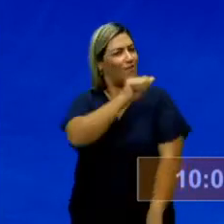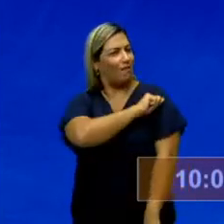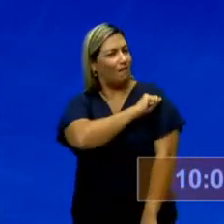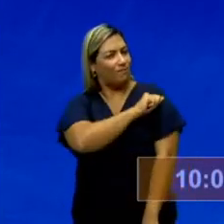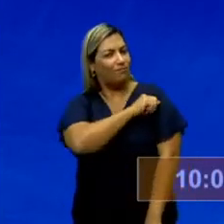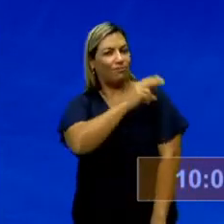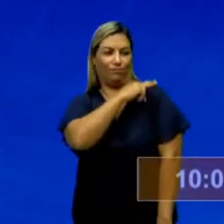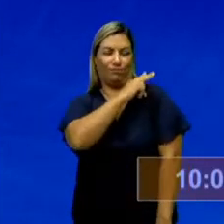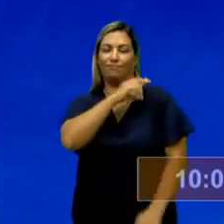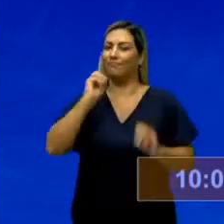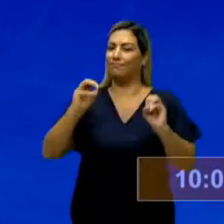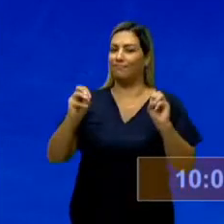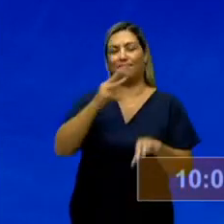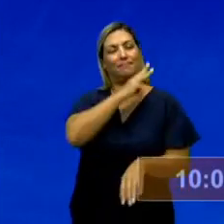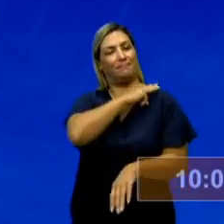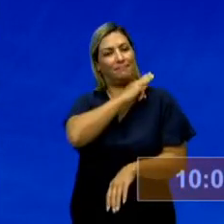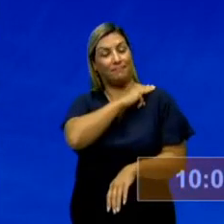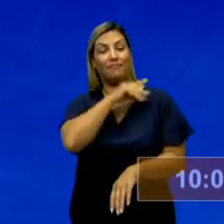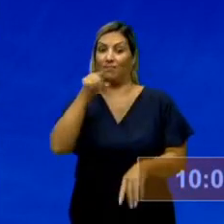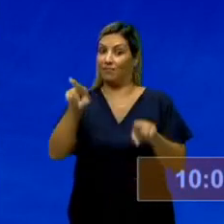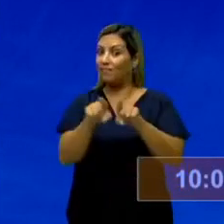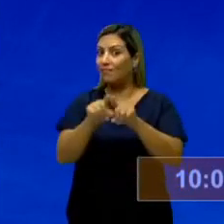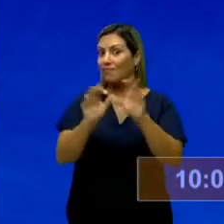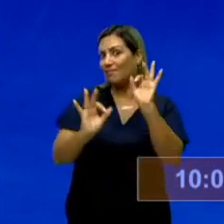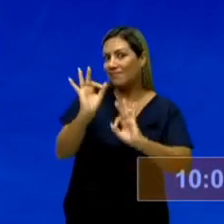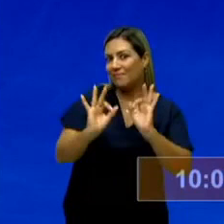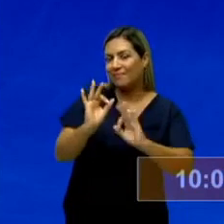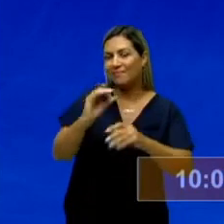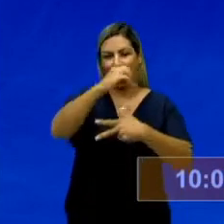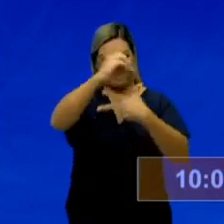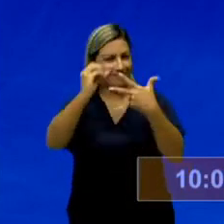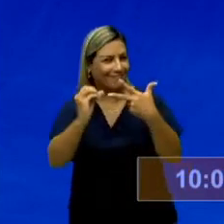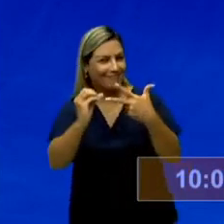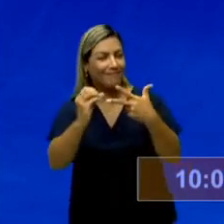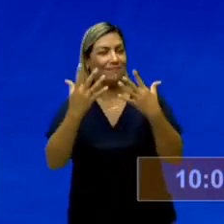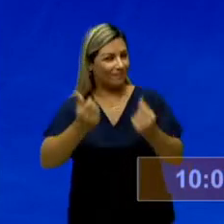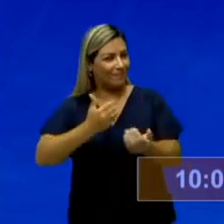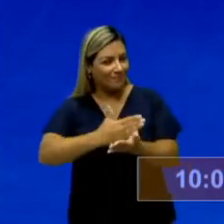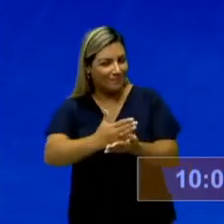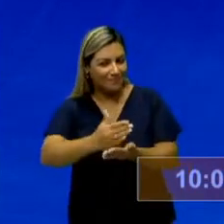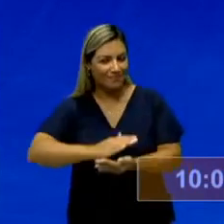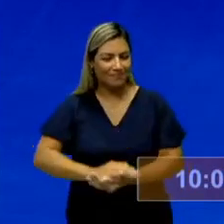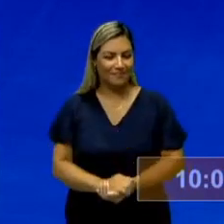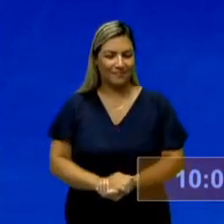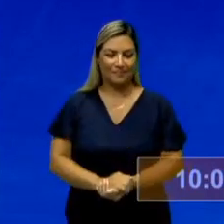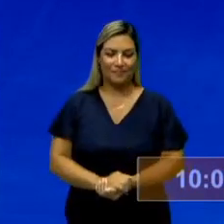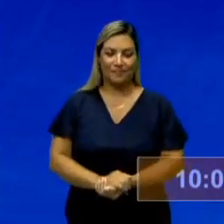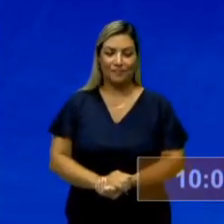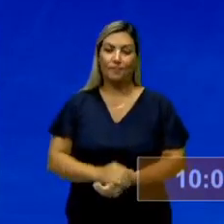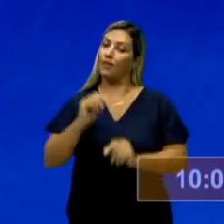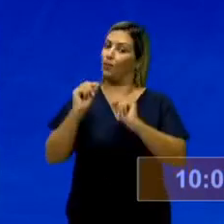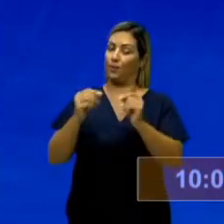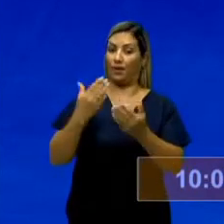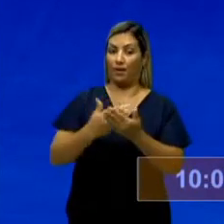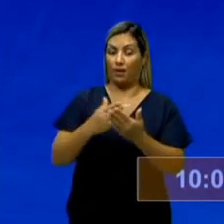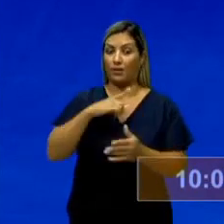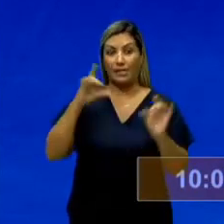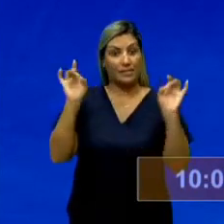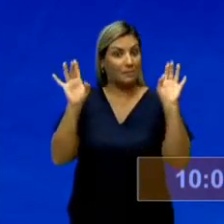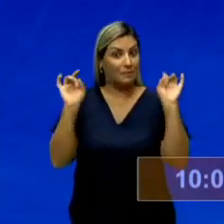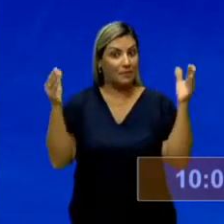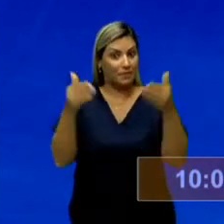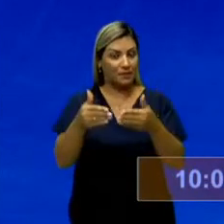série do Ensino Médio e também para você que está se preparando para o Enem. Vamos lá? Vamos ver o que a nossa aula tem de